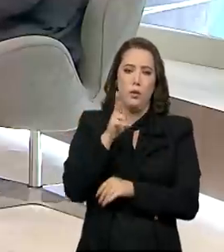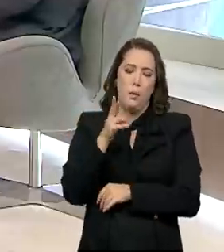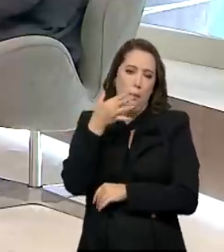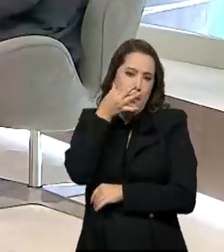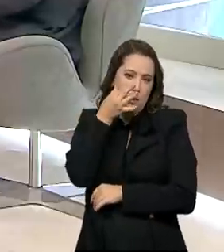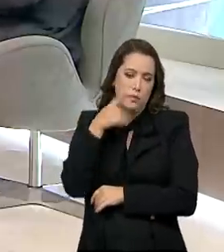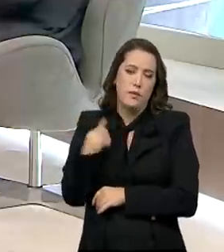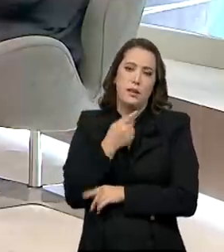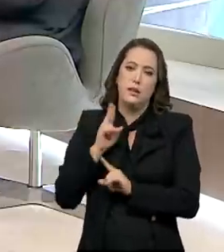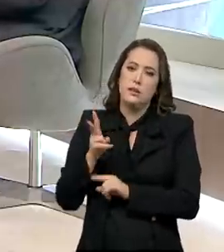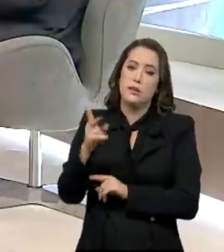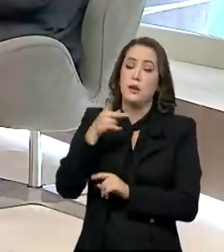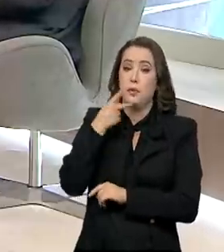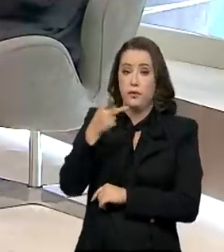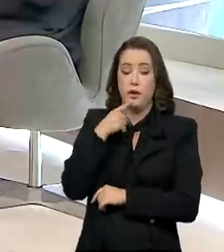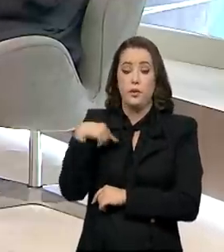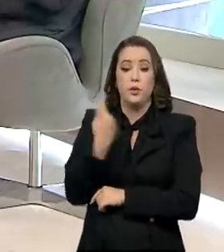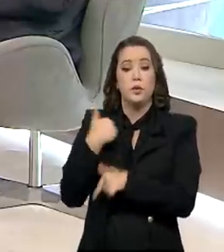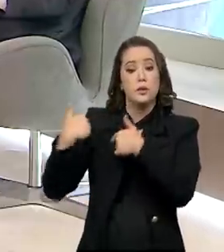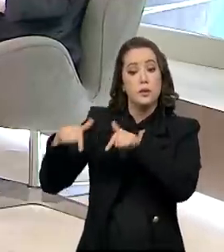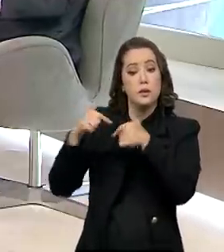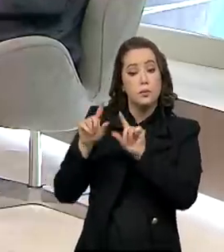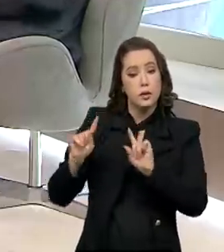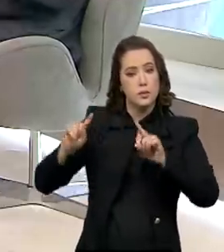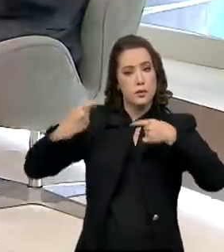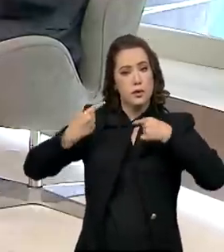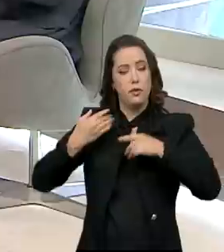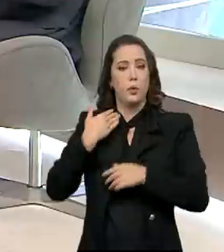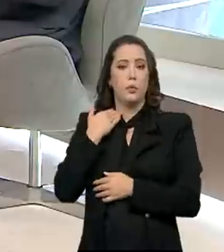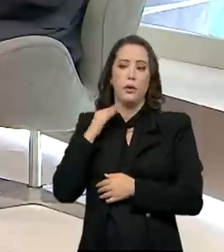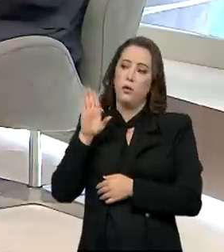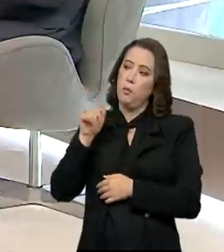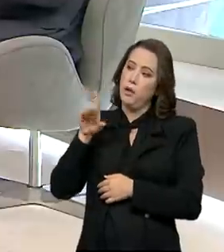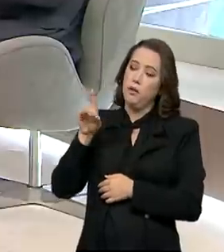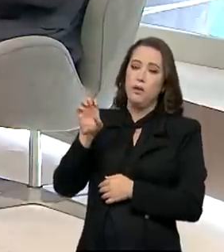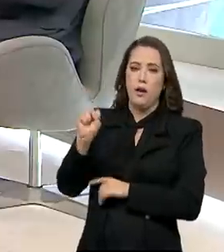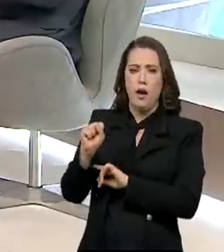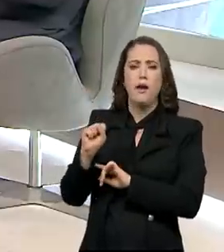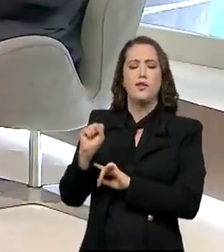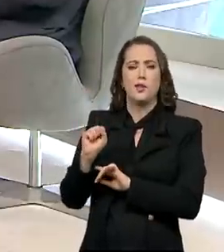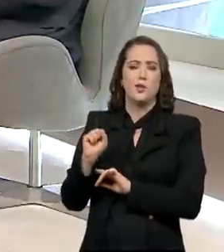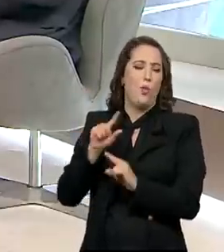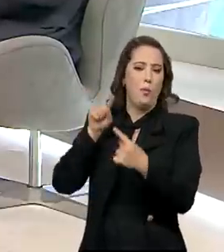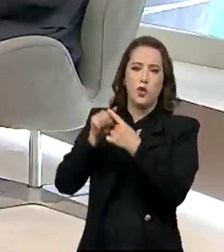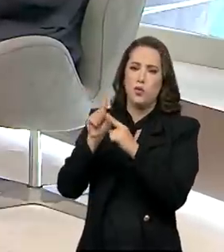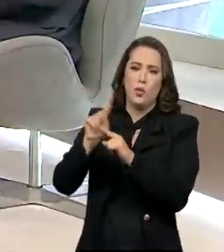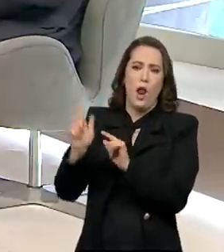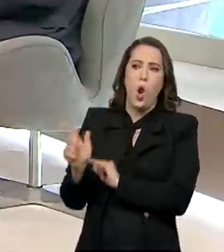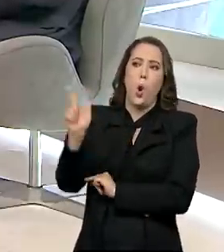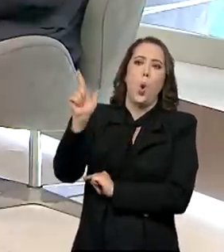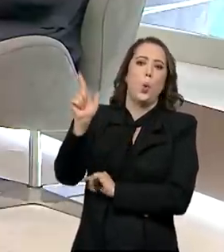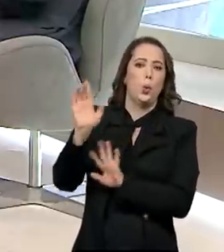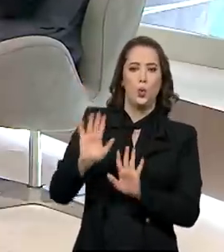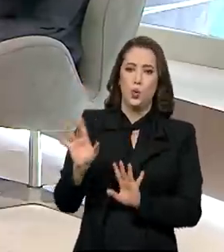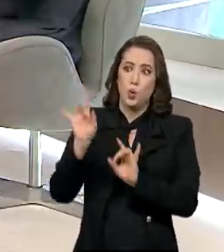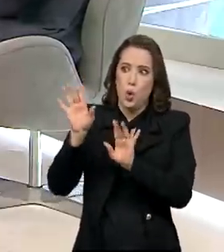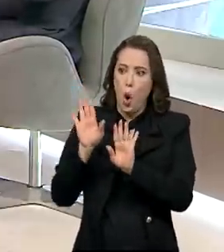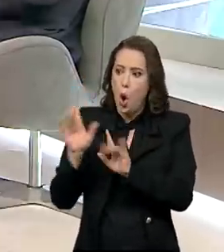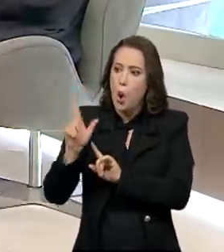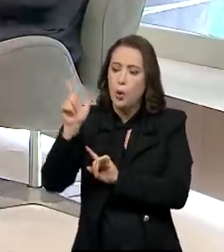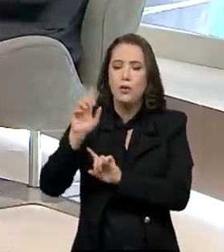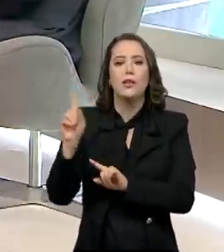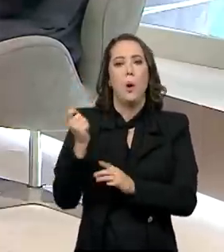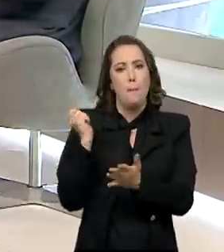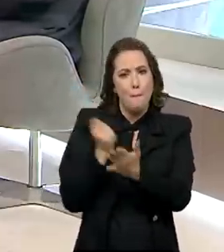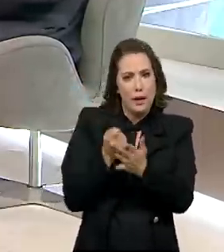trabalhos, dos nossos desafios do BNDES, trabalhando pelo Brasil. O foco do nosso banco não é gerar lucro financeiro, simplesmente. Pagar suas